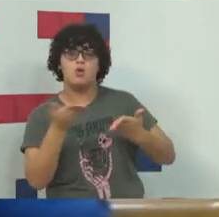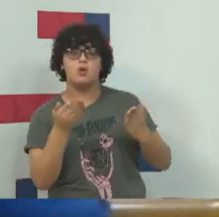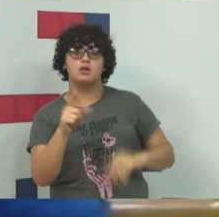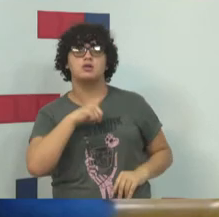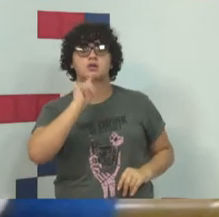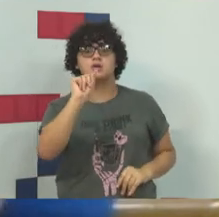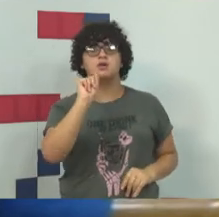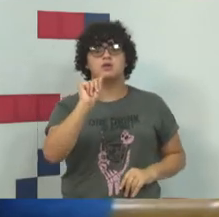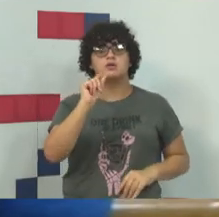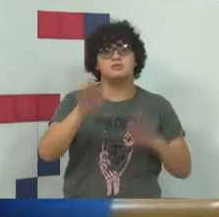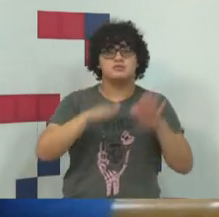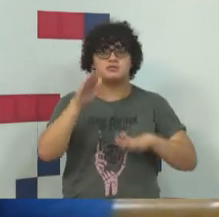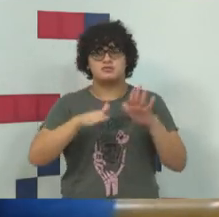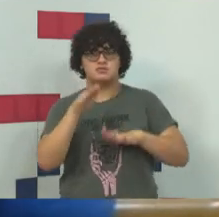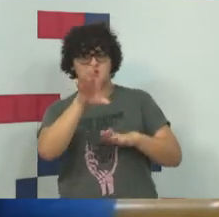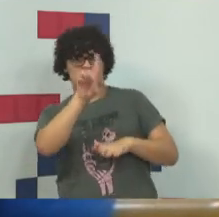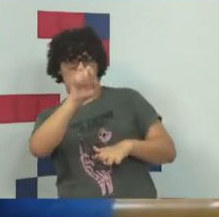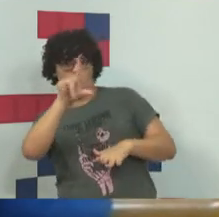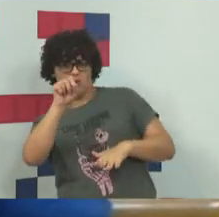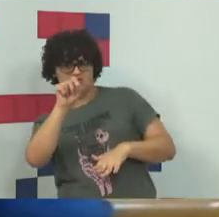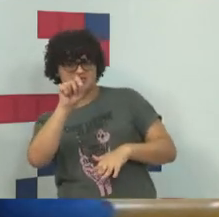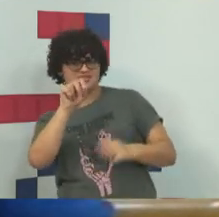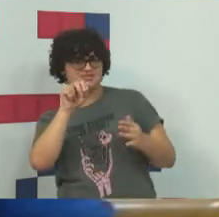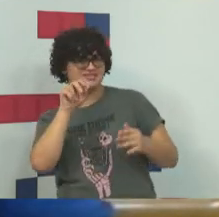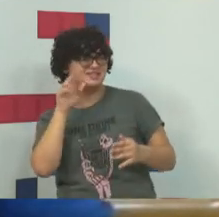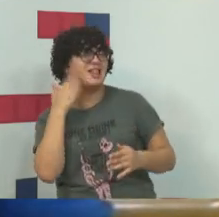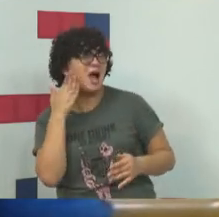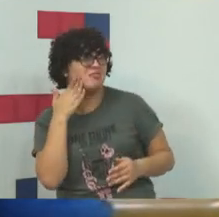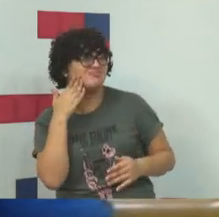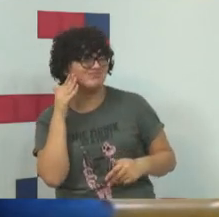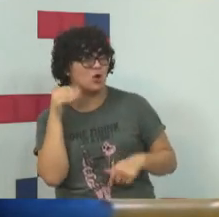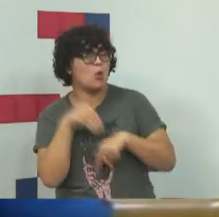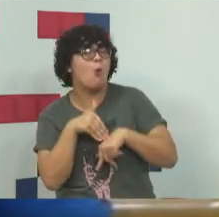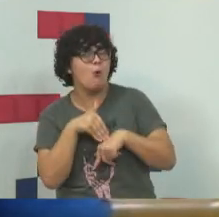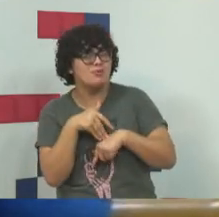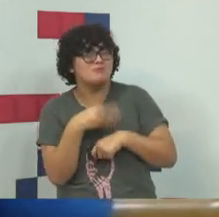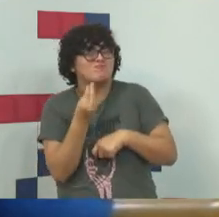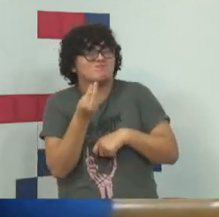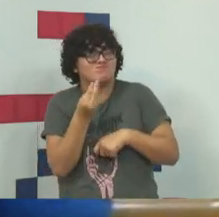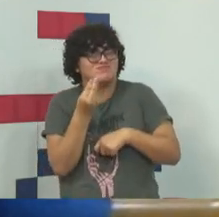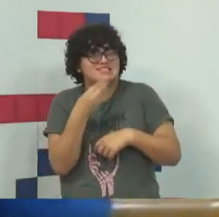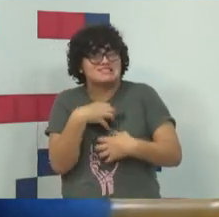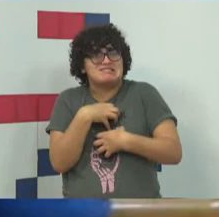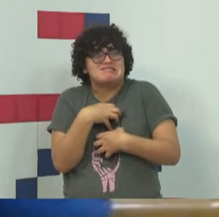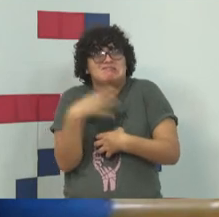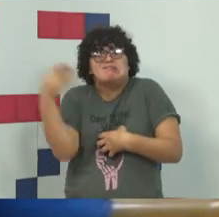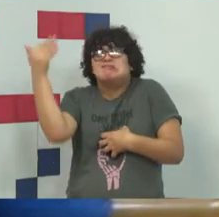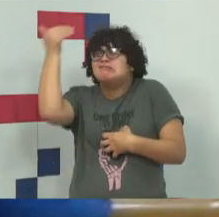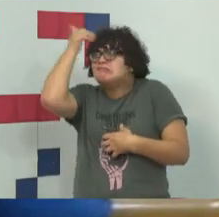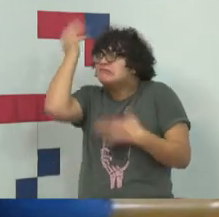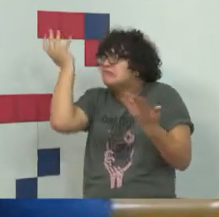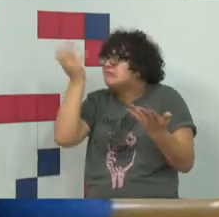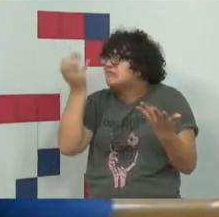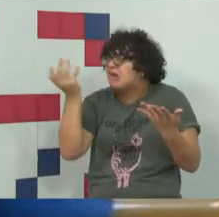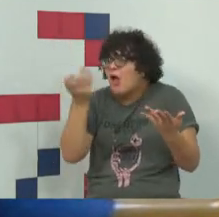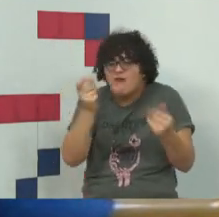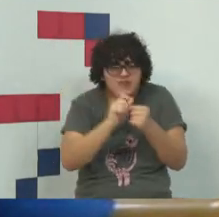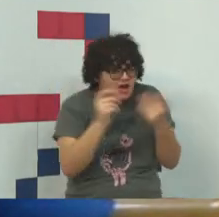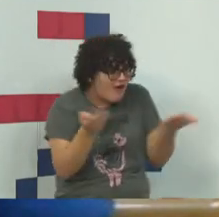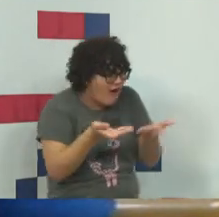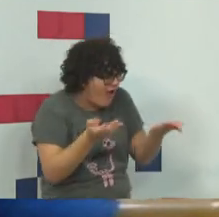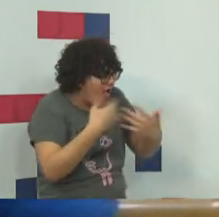dolo, porque isso, naturalmente, faria com que as pessoas, elas tivessem cada vez mais